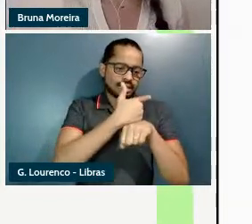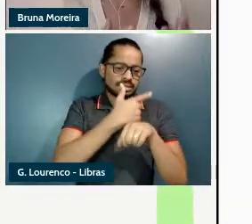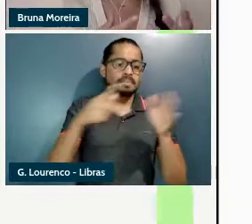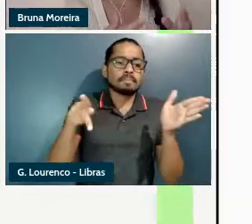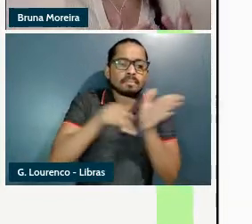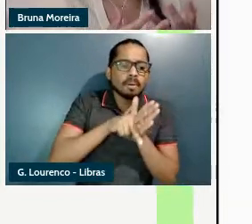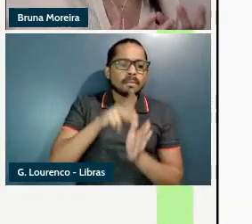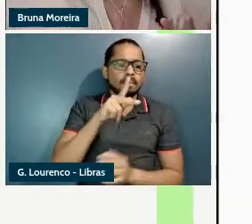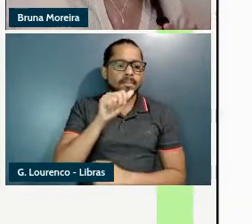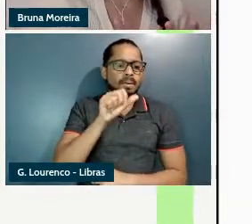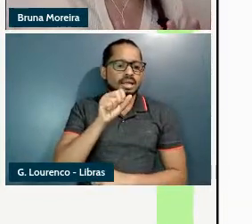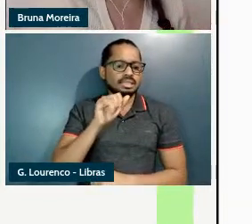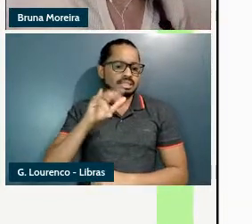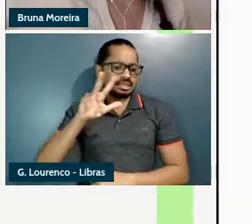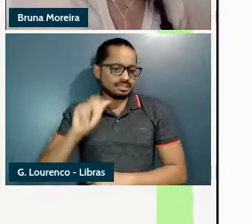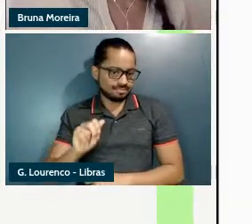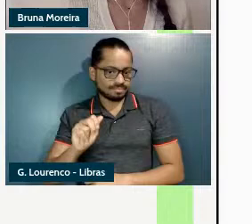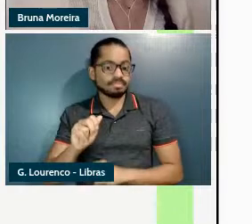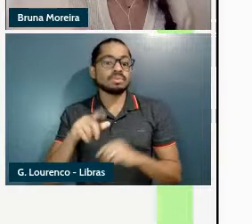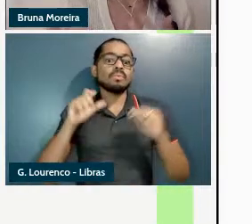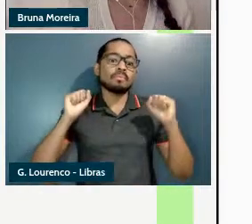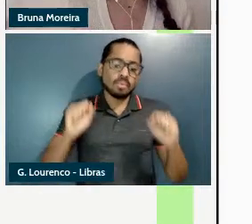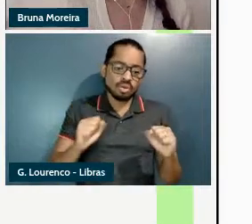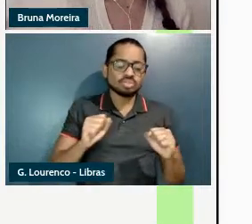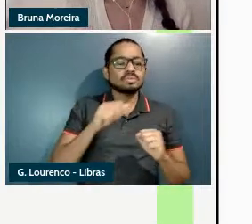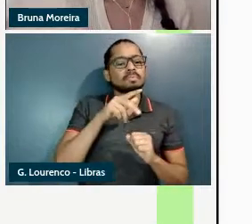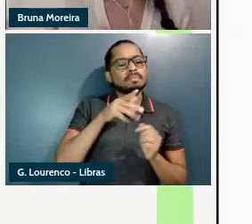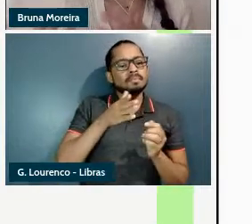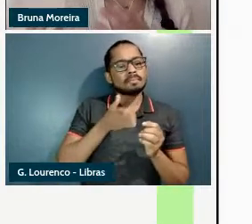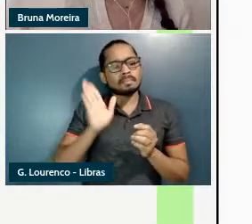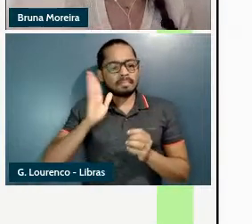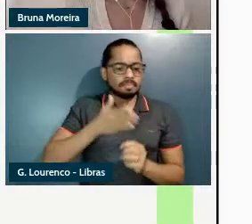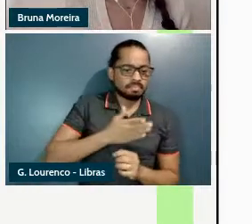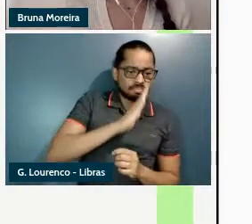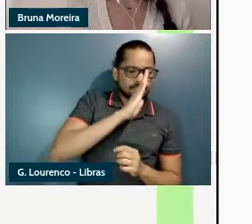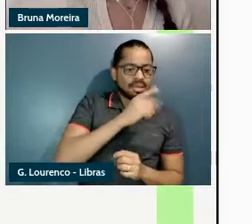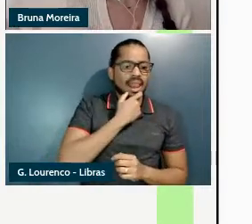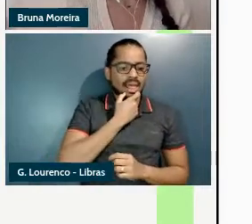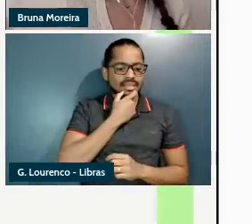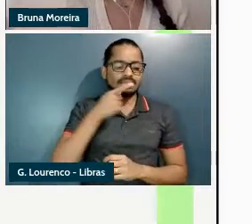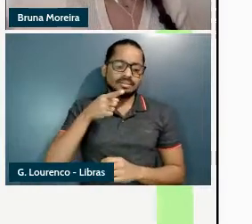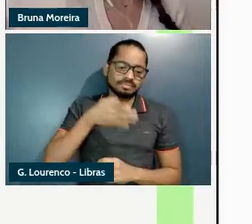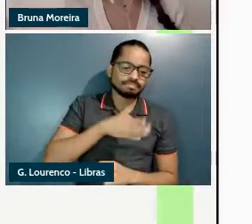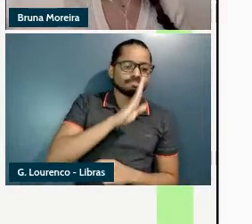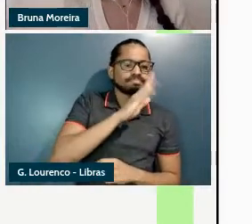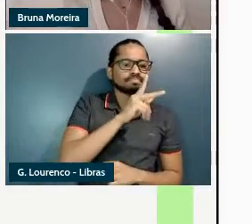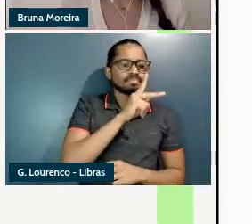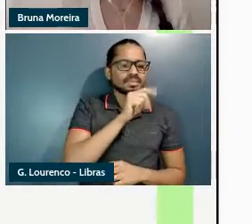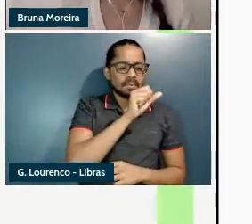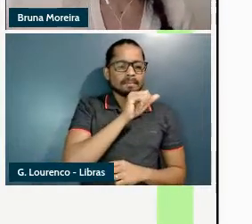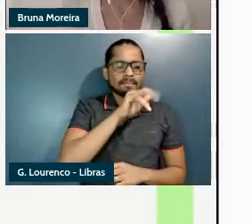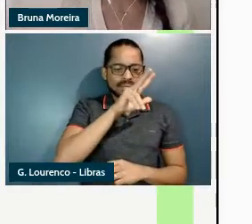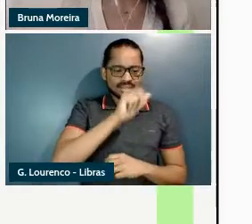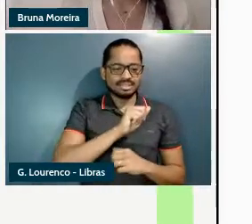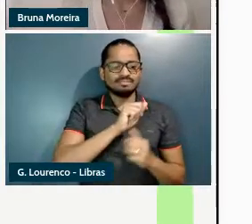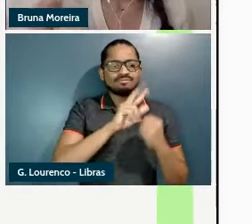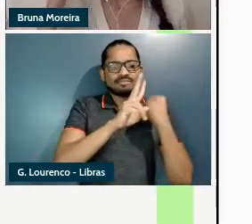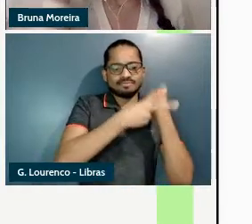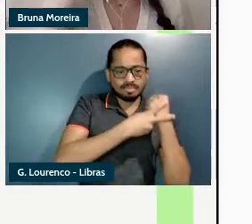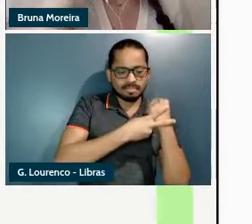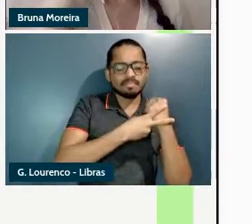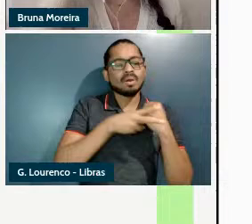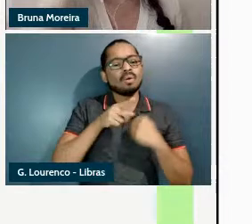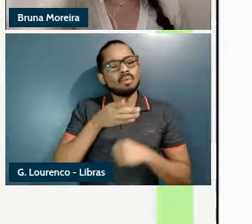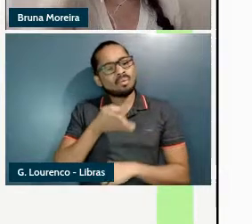passivas uma para formar passivas verbais e outra para formar passivas adjetivas e esses adjetivos exposicionais